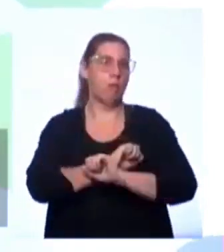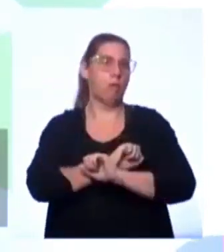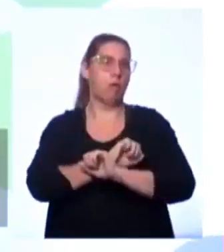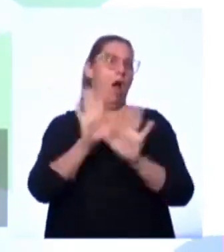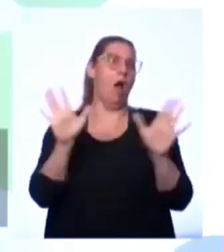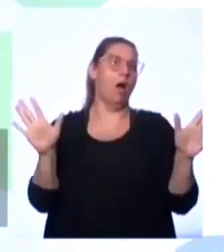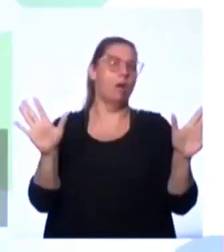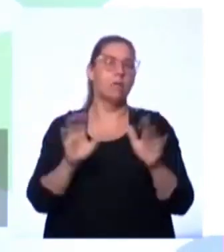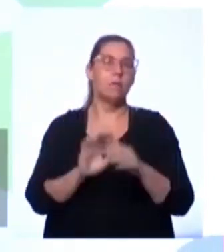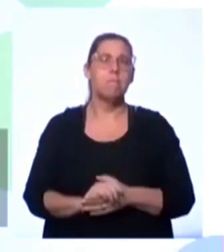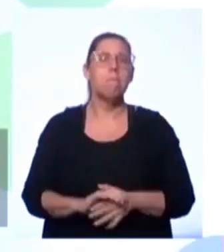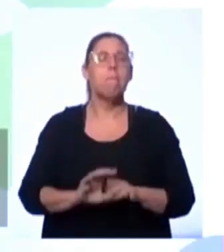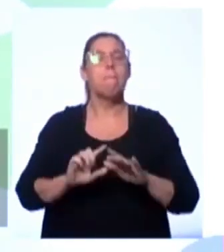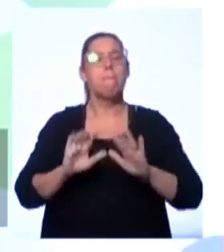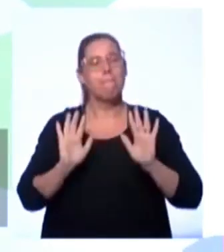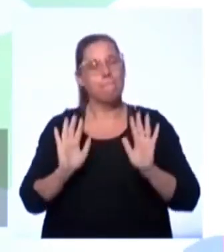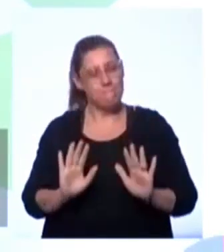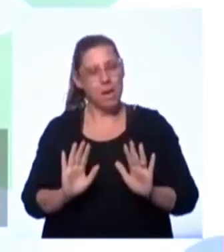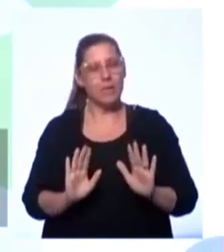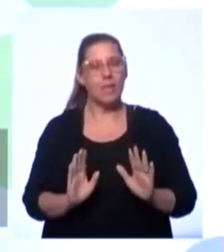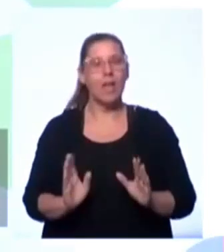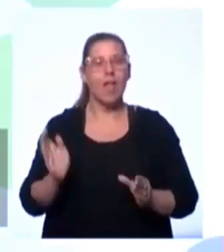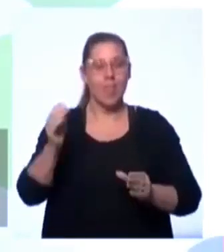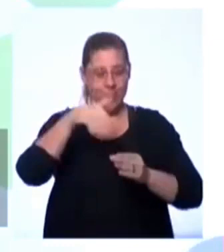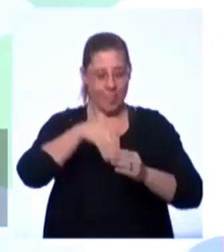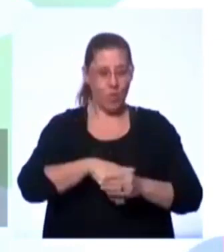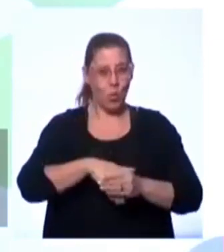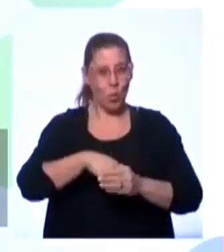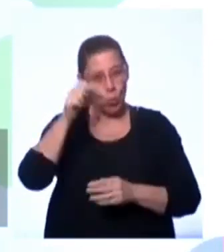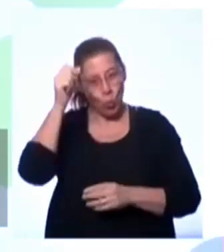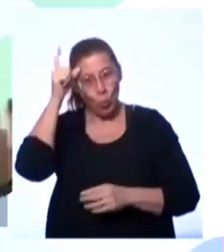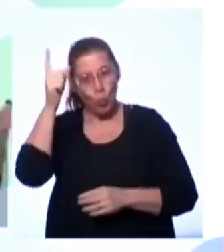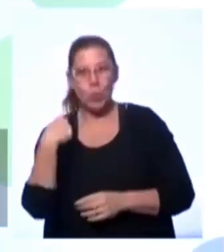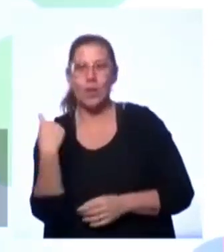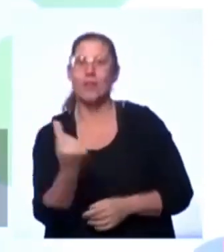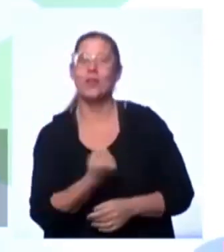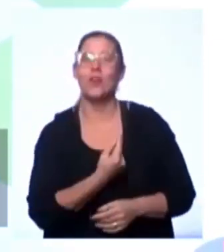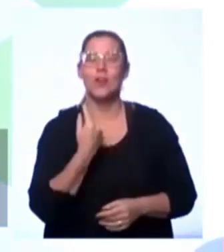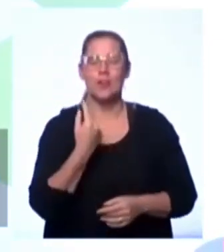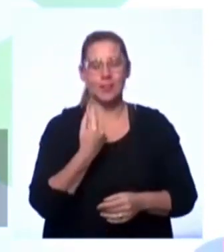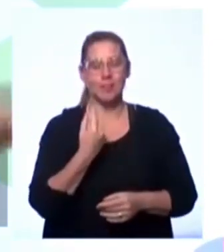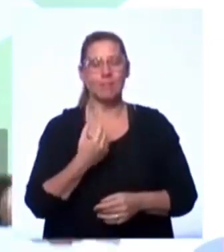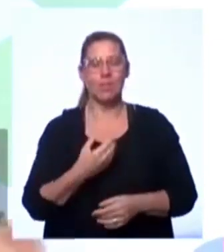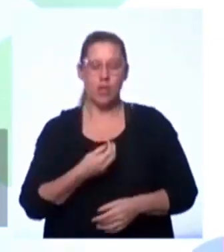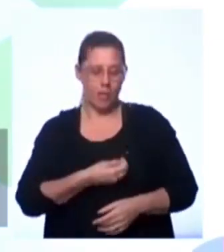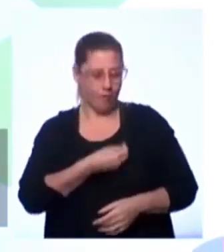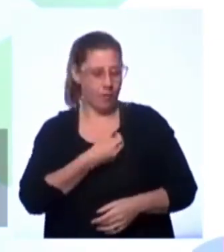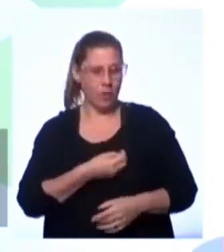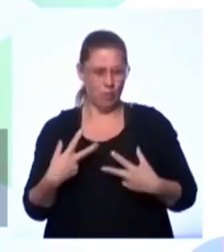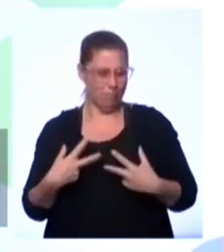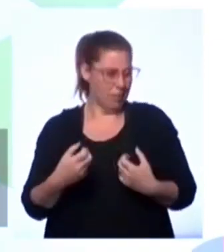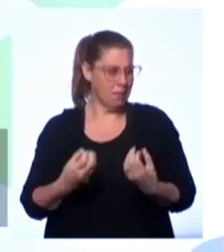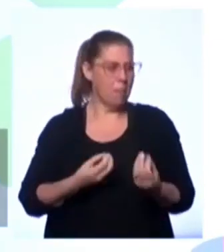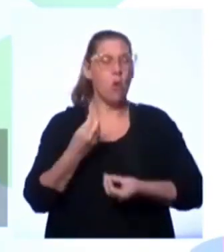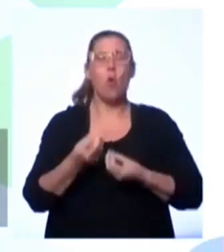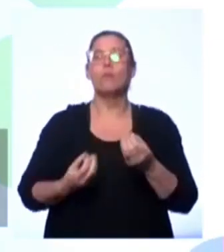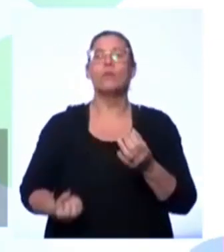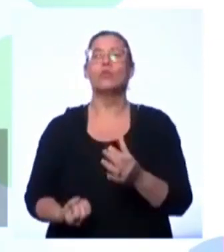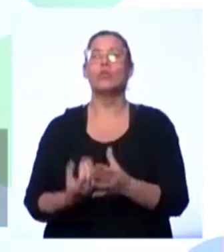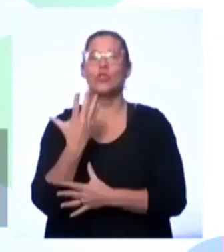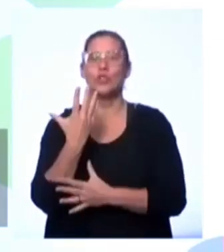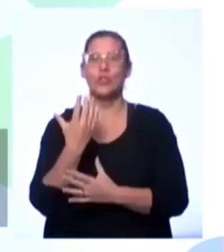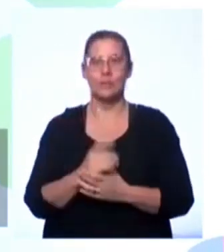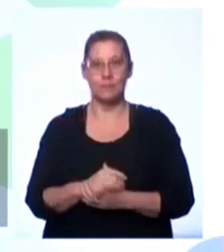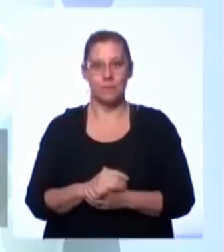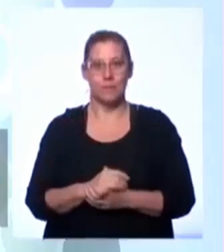estampado, mas essas coisas estão aí dentro da nossa cultura e elas fazem tanto parte da gente que a gente nem percebe de onde veio, muitas vezes. Por